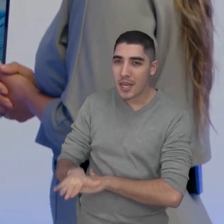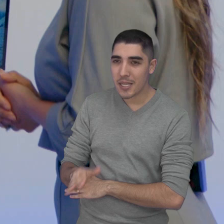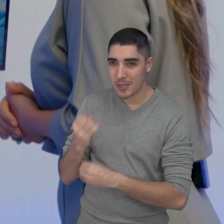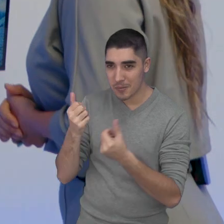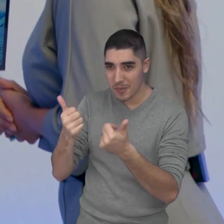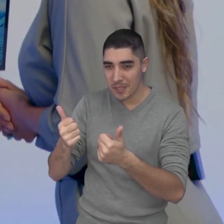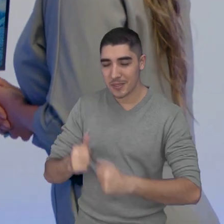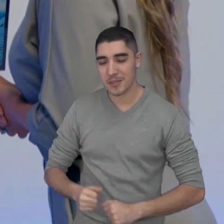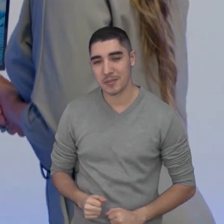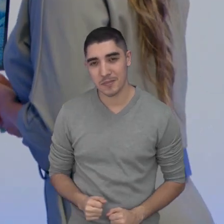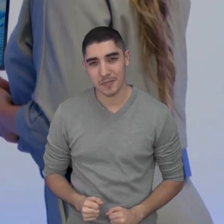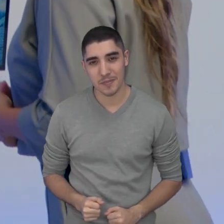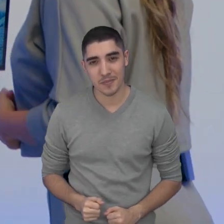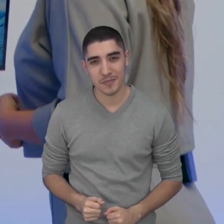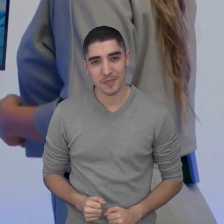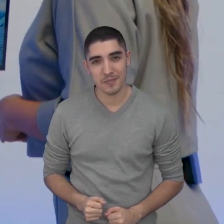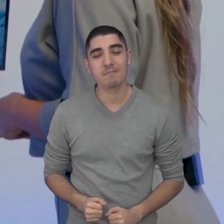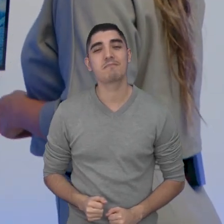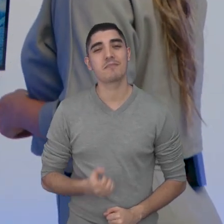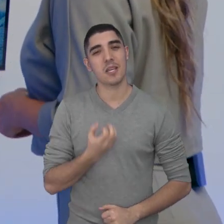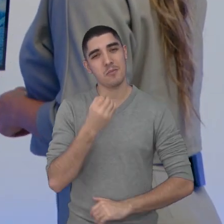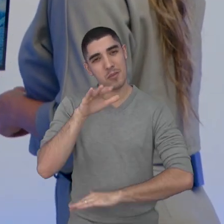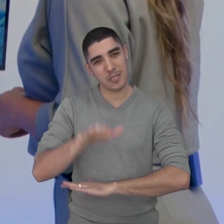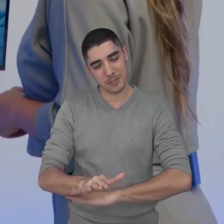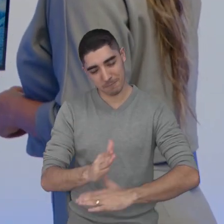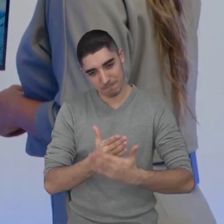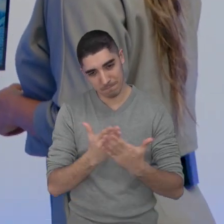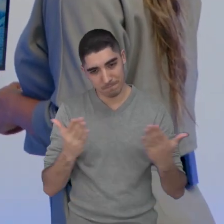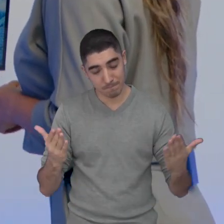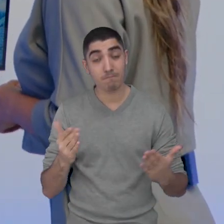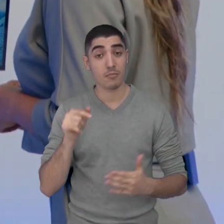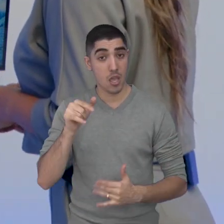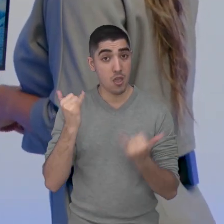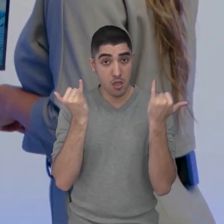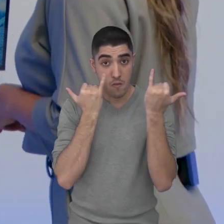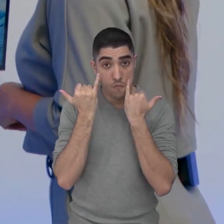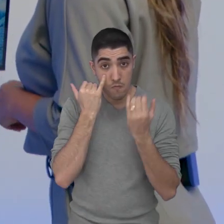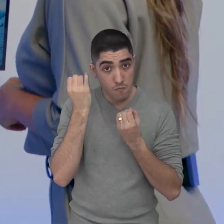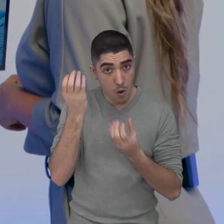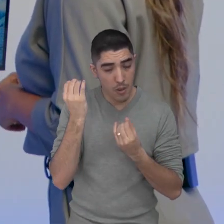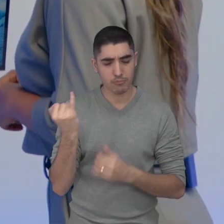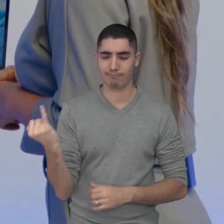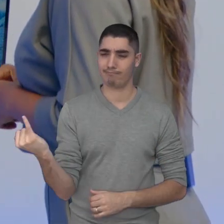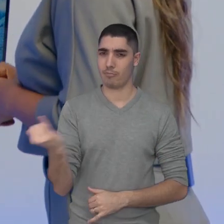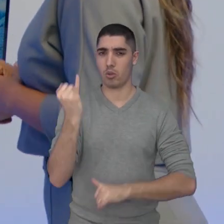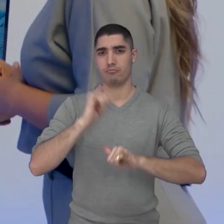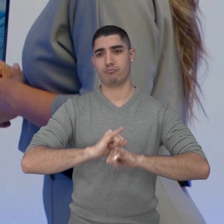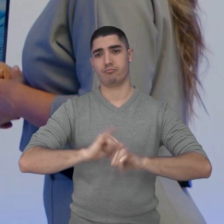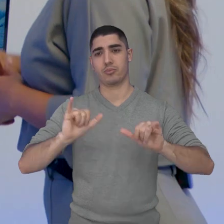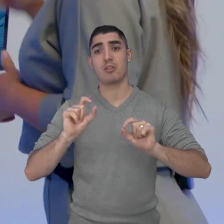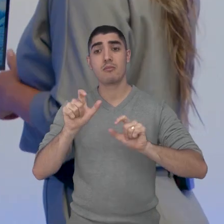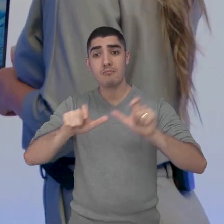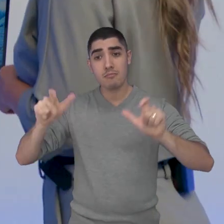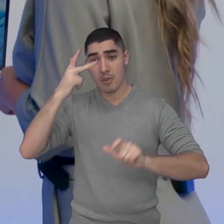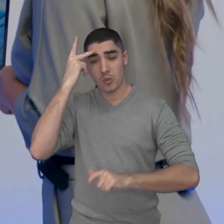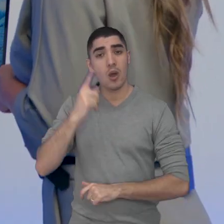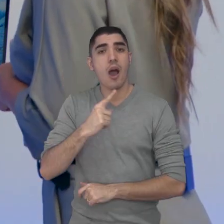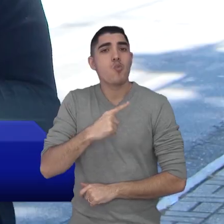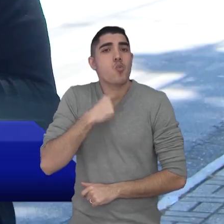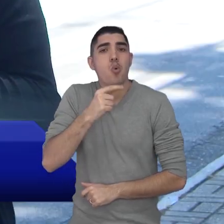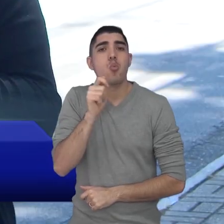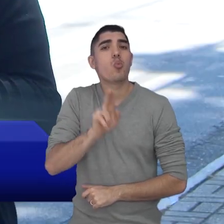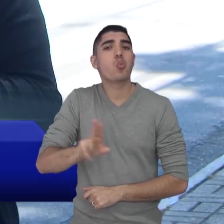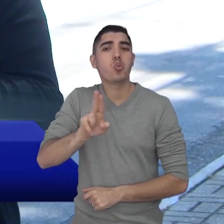para você. Boa tarde a todos. Essa informação é super importante para quem não consegue utilizar o transporte público da